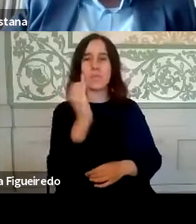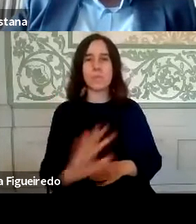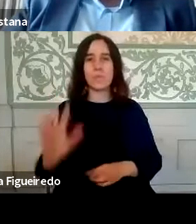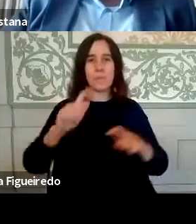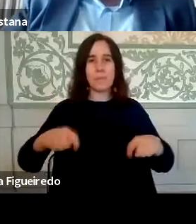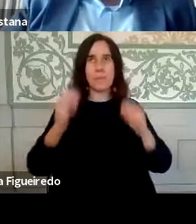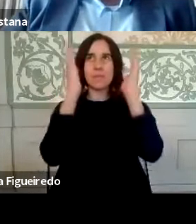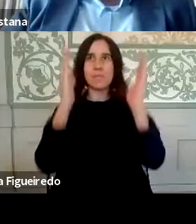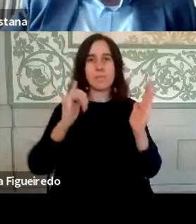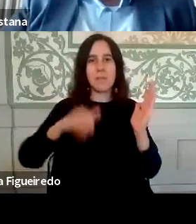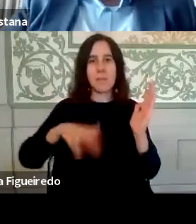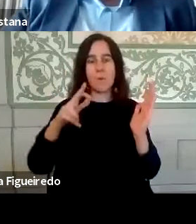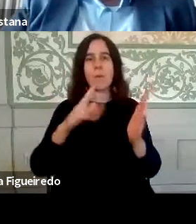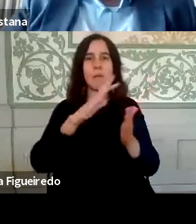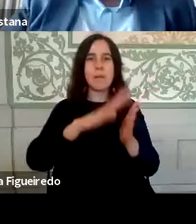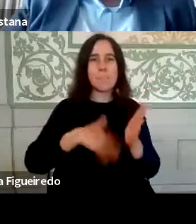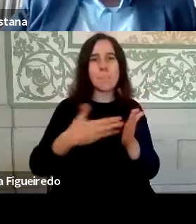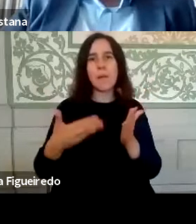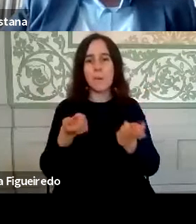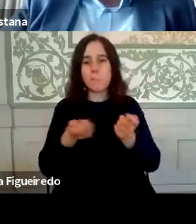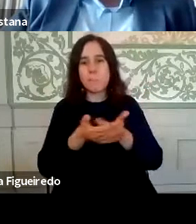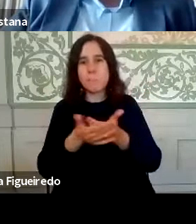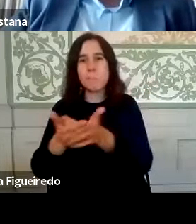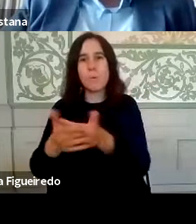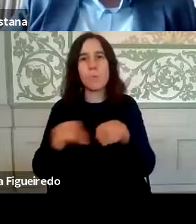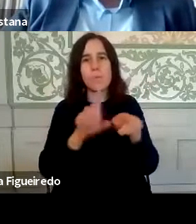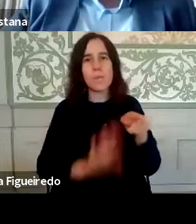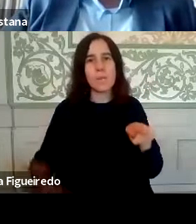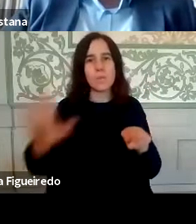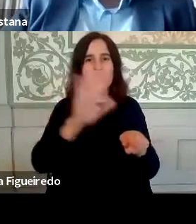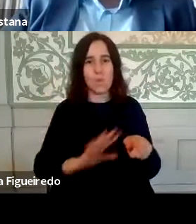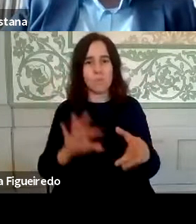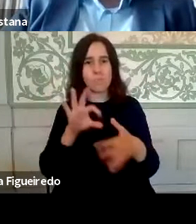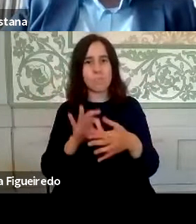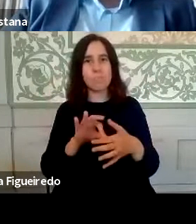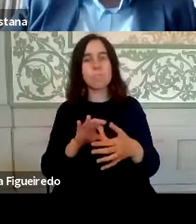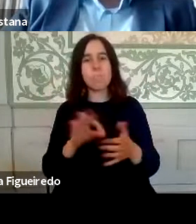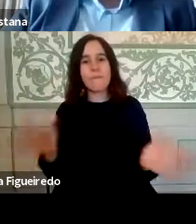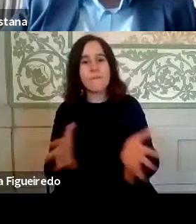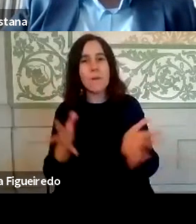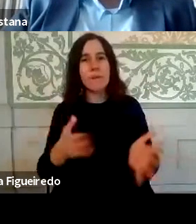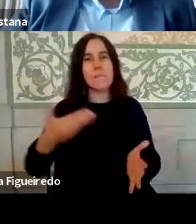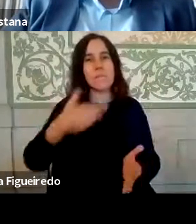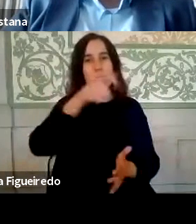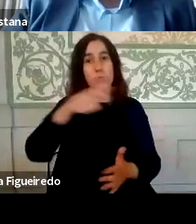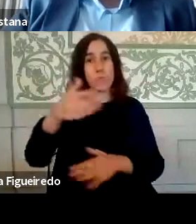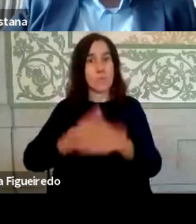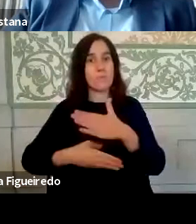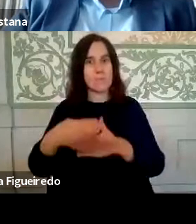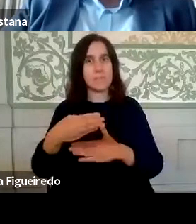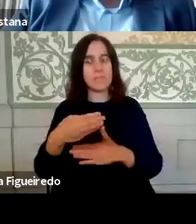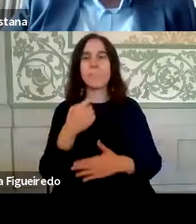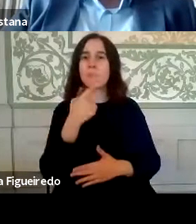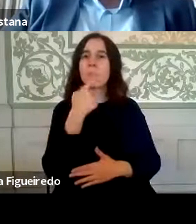aquele instituto que assegura o planeamento, a coordenação e a execução das políticas nacionais destinadas a promover os direitos das pessoas com deficiência e